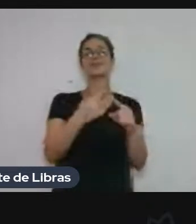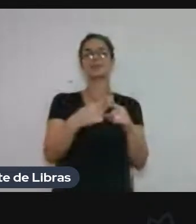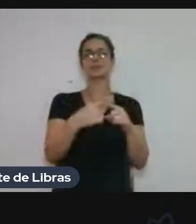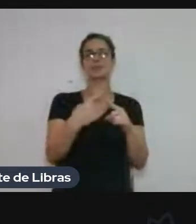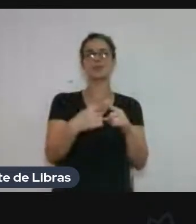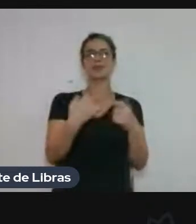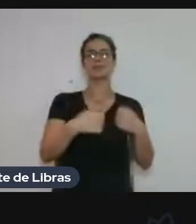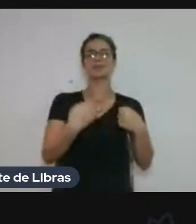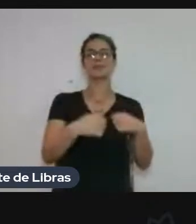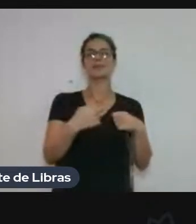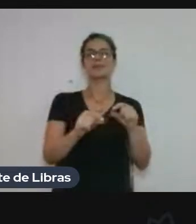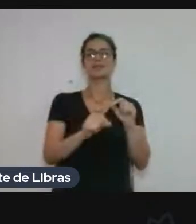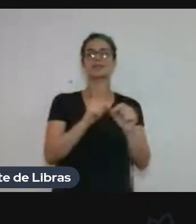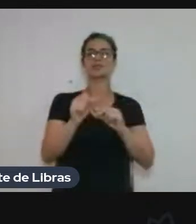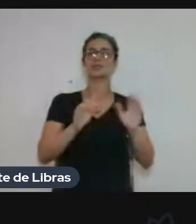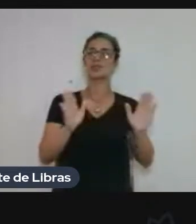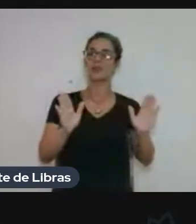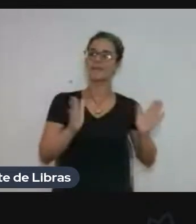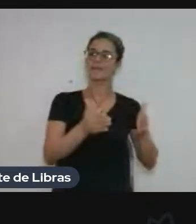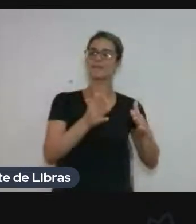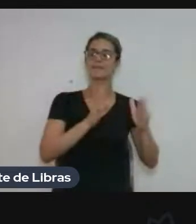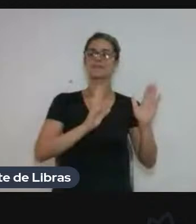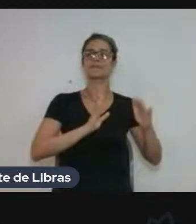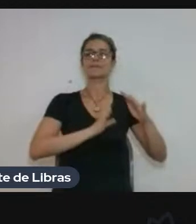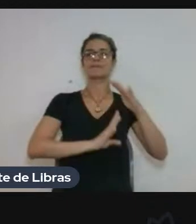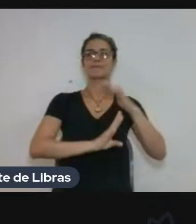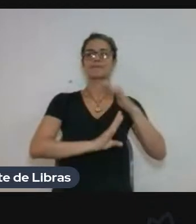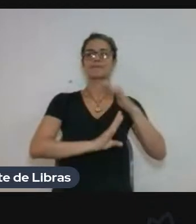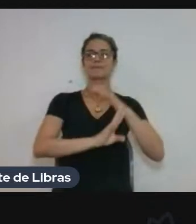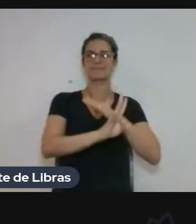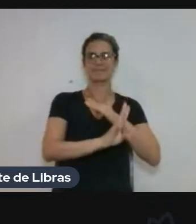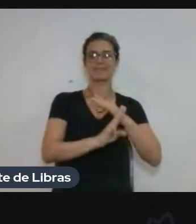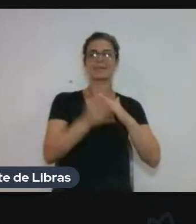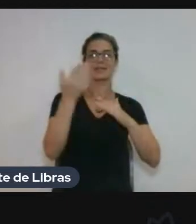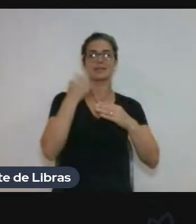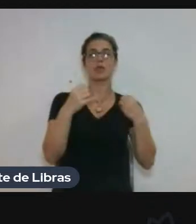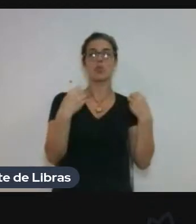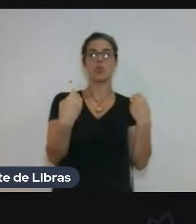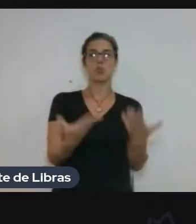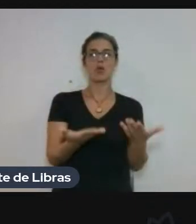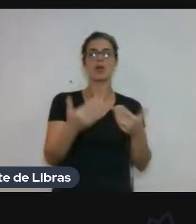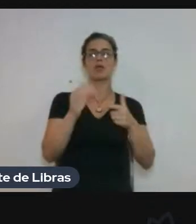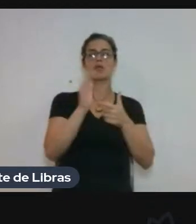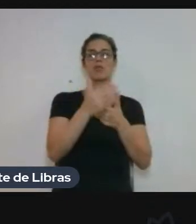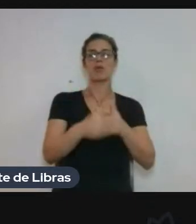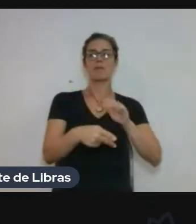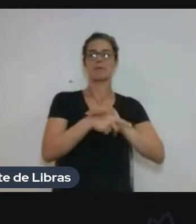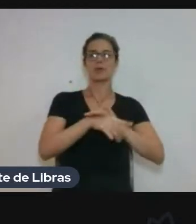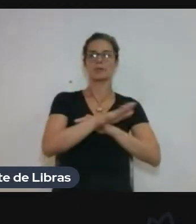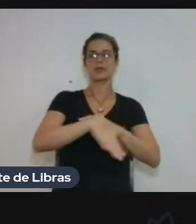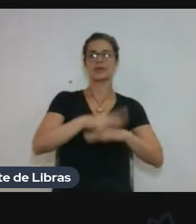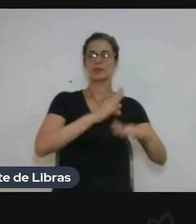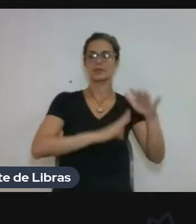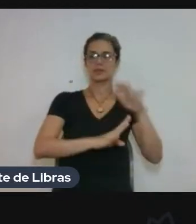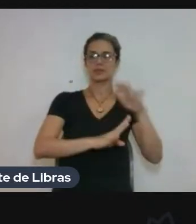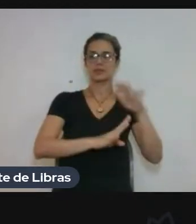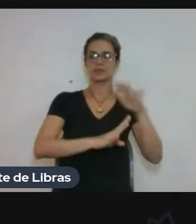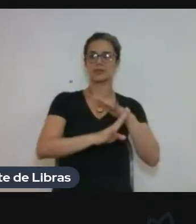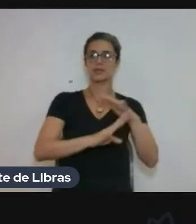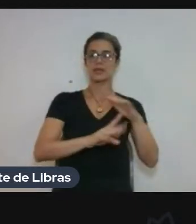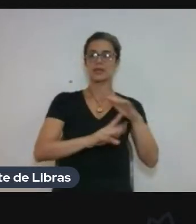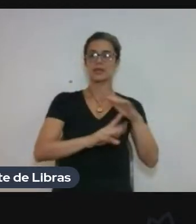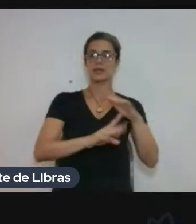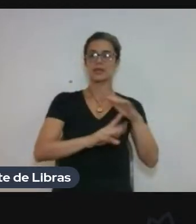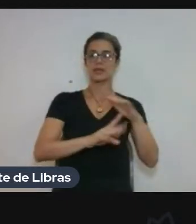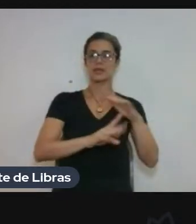que delimitar a área de migração. Mas eu acho que, se assim, o que a gente quer fazer agora é fazer algo de